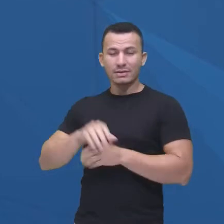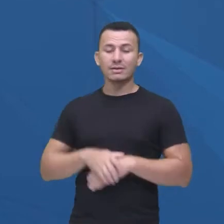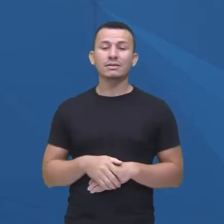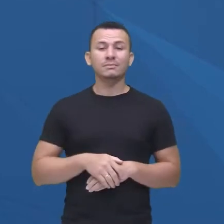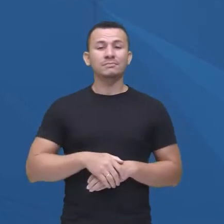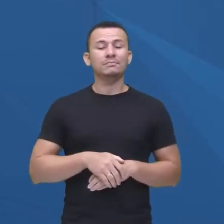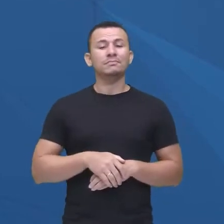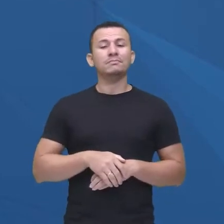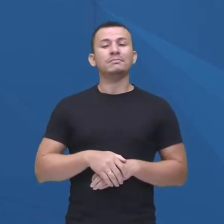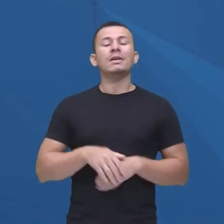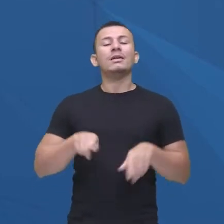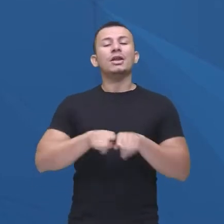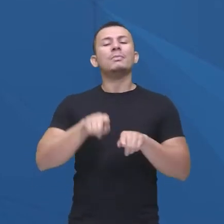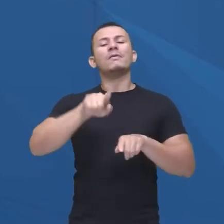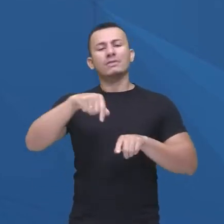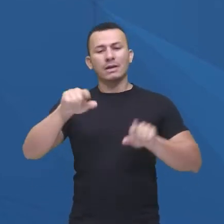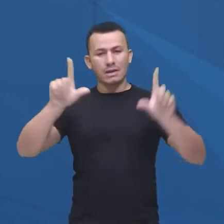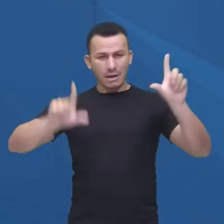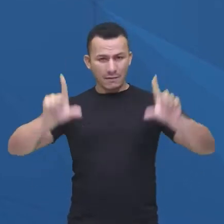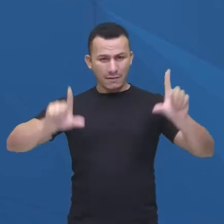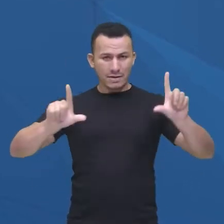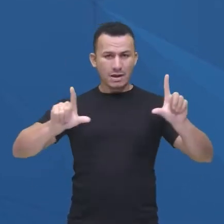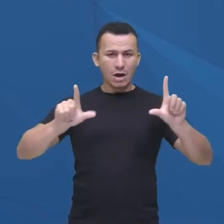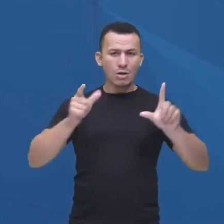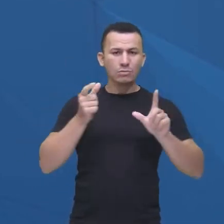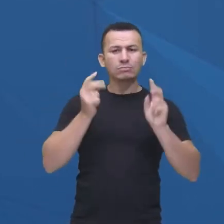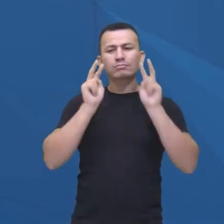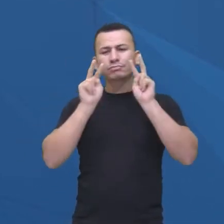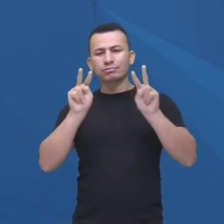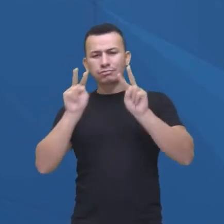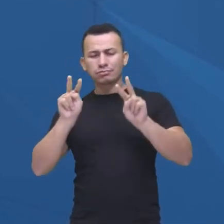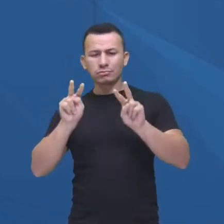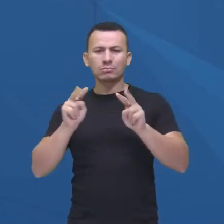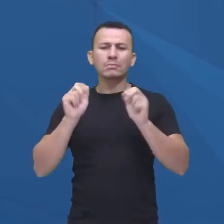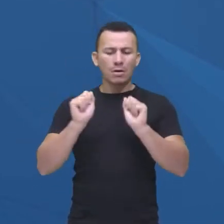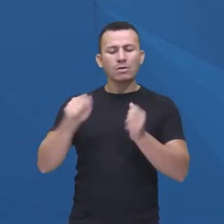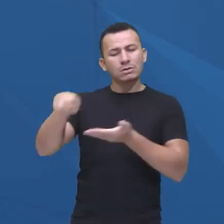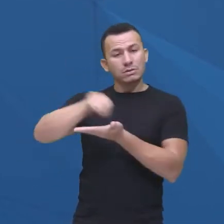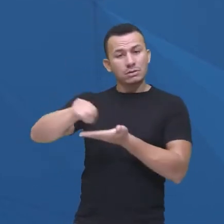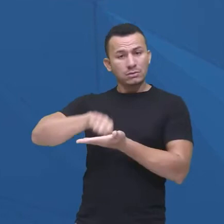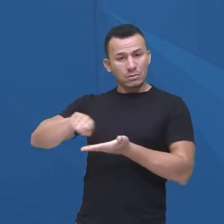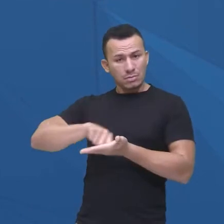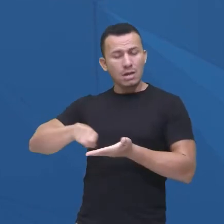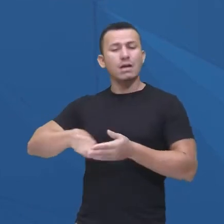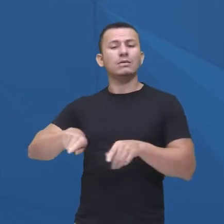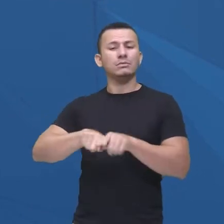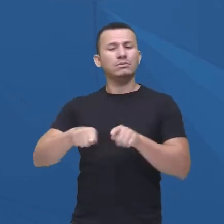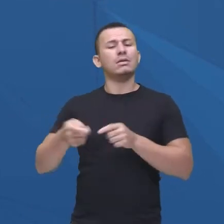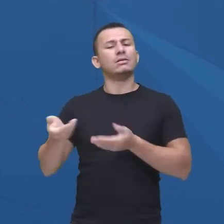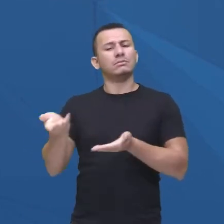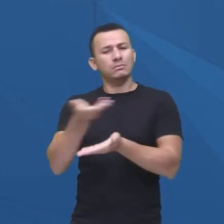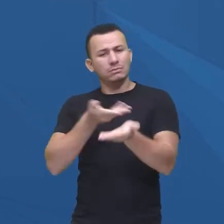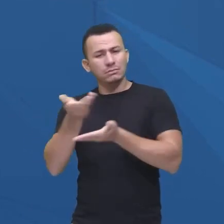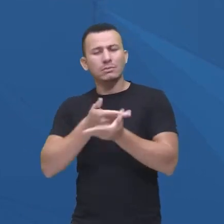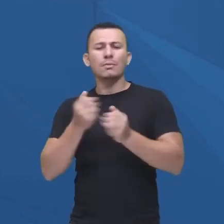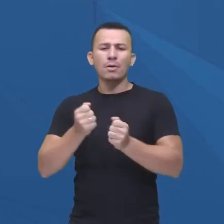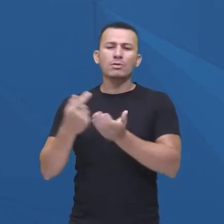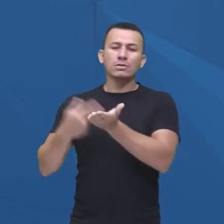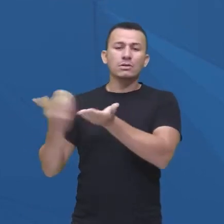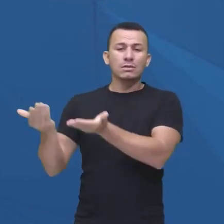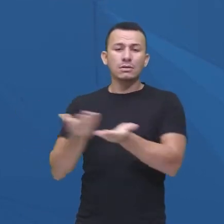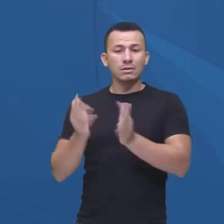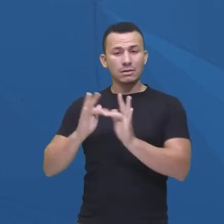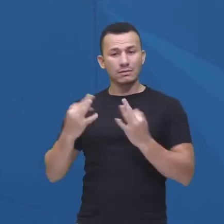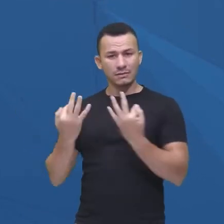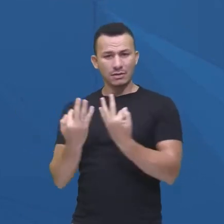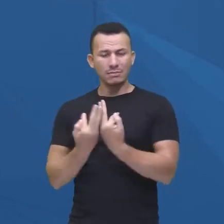assistindo pela TV, também não tem problema. Interage com a gente copiando ali no seu caderno, né? Participa, chama a família, que a gente